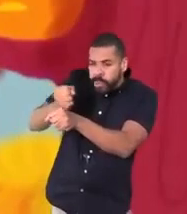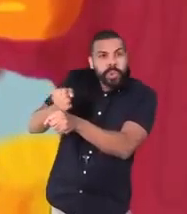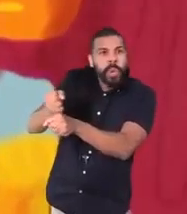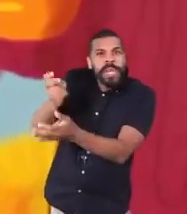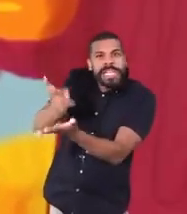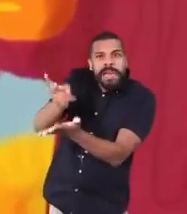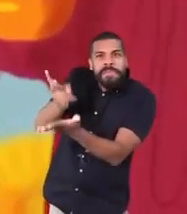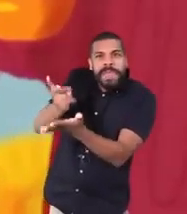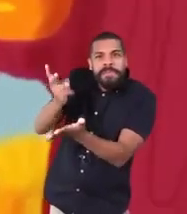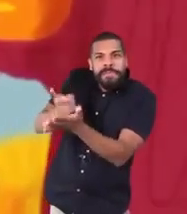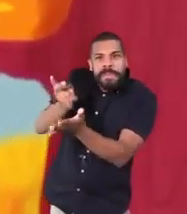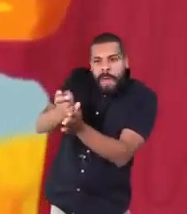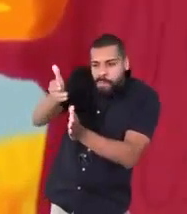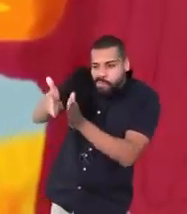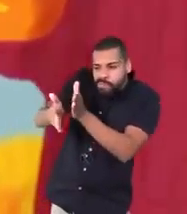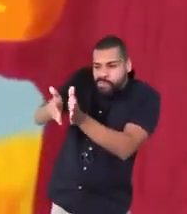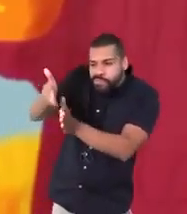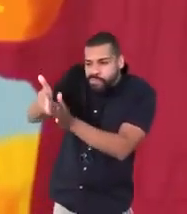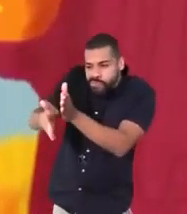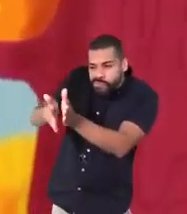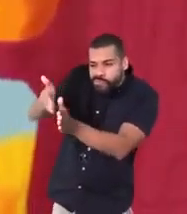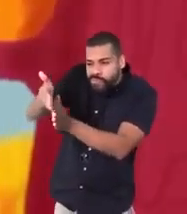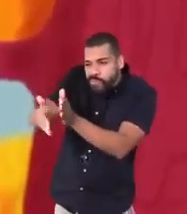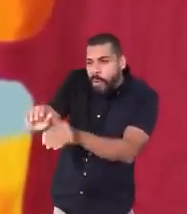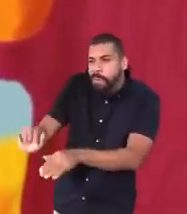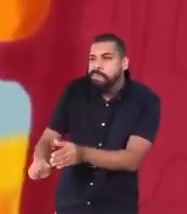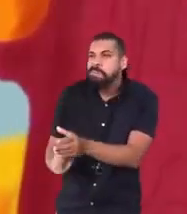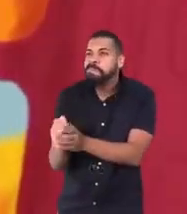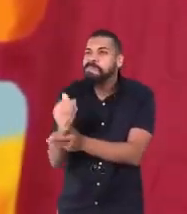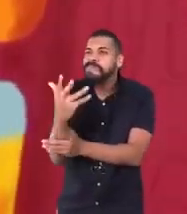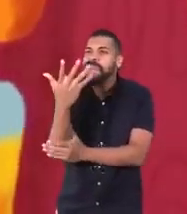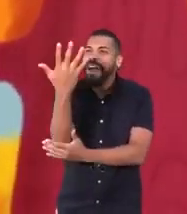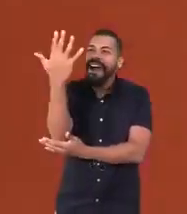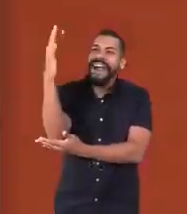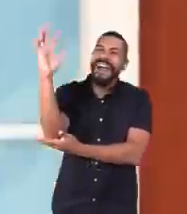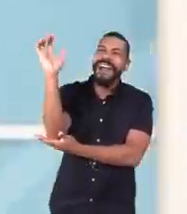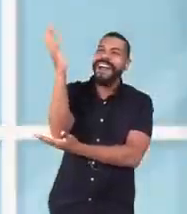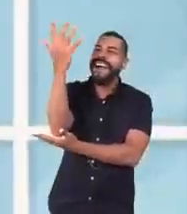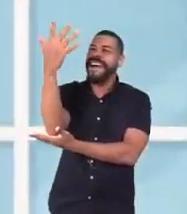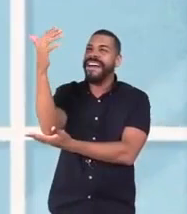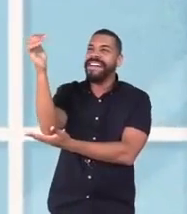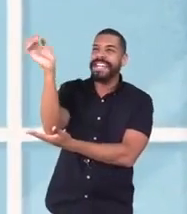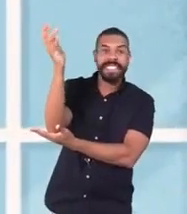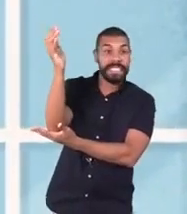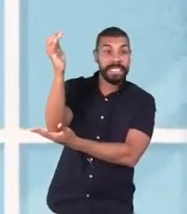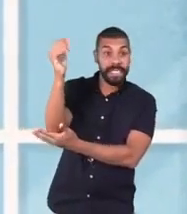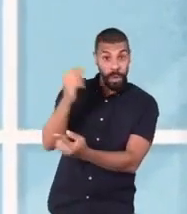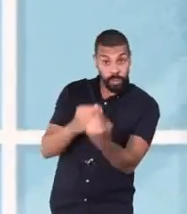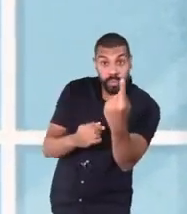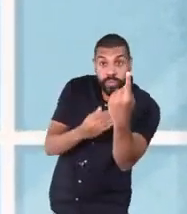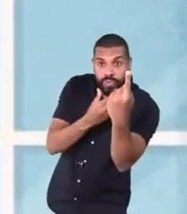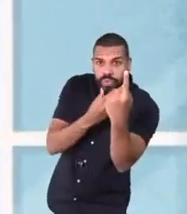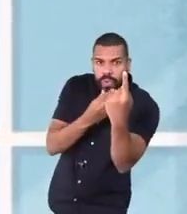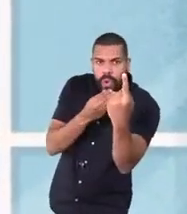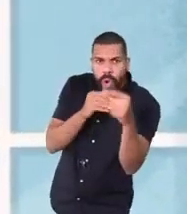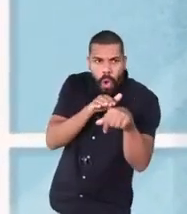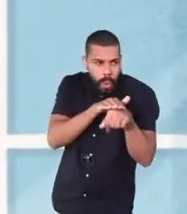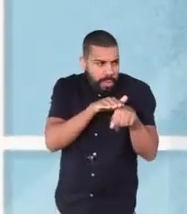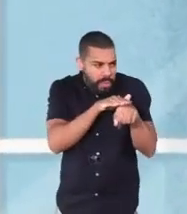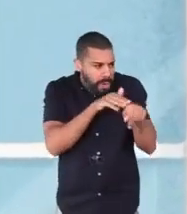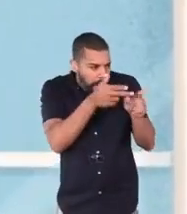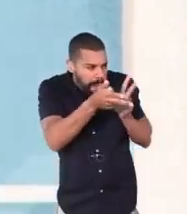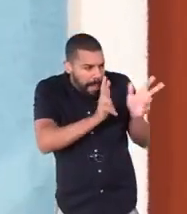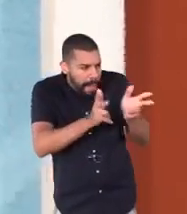da estação havia encantado o maquinista. Então, numa conversa entre